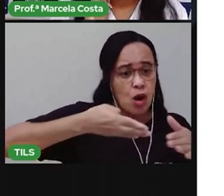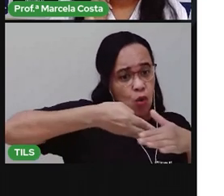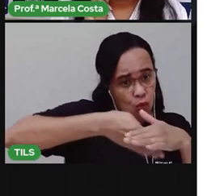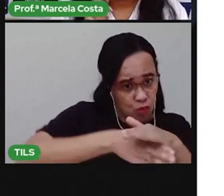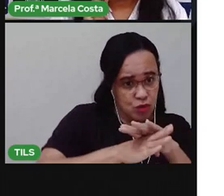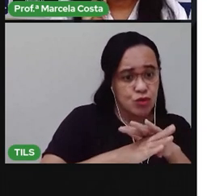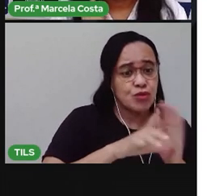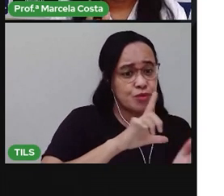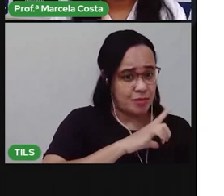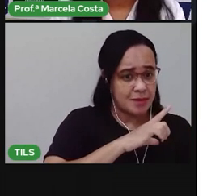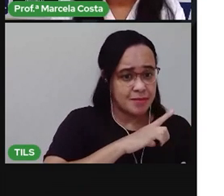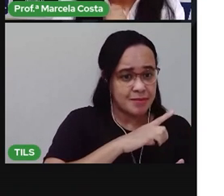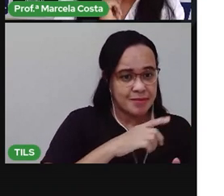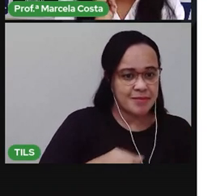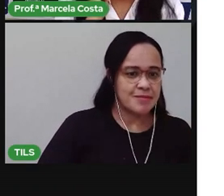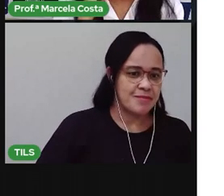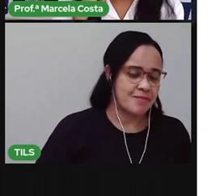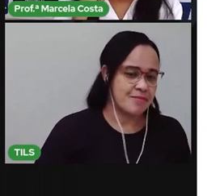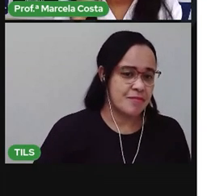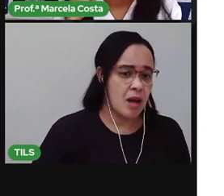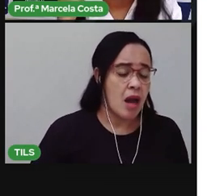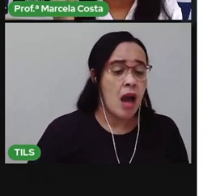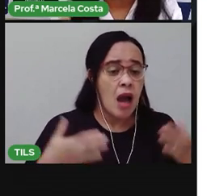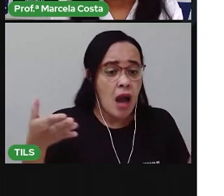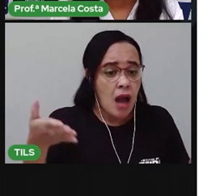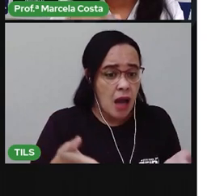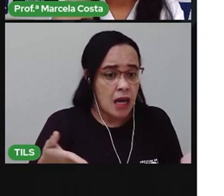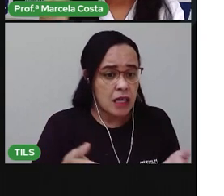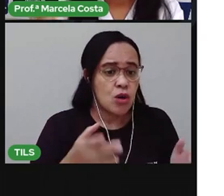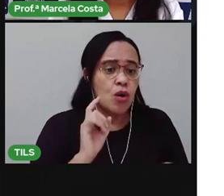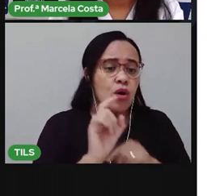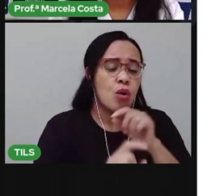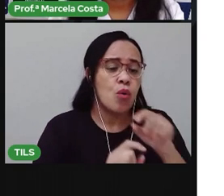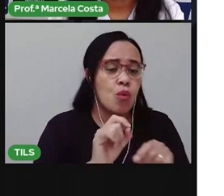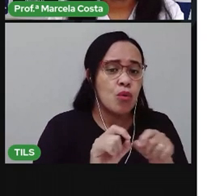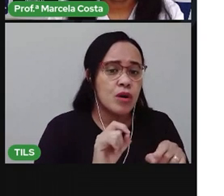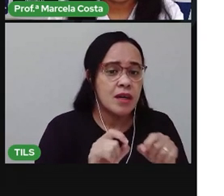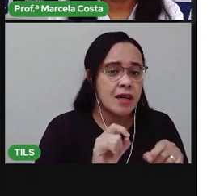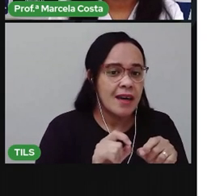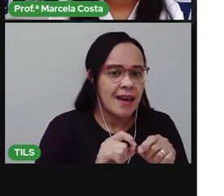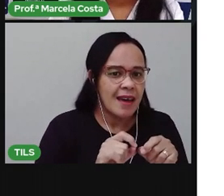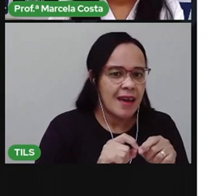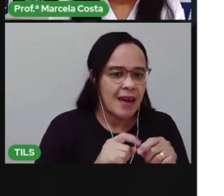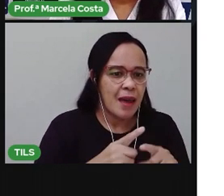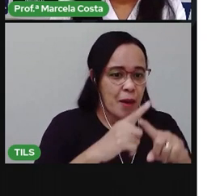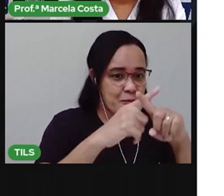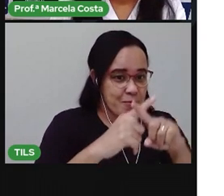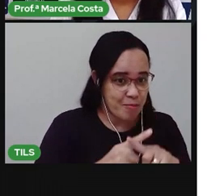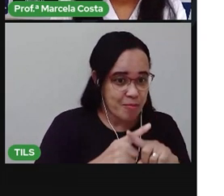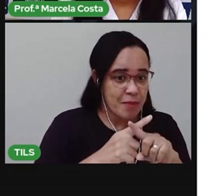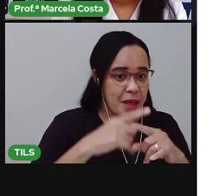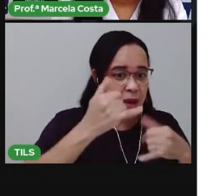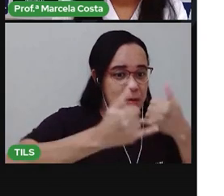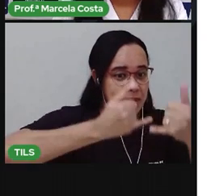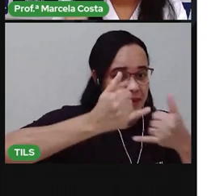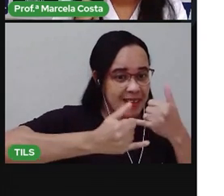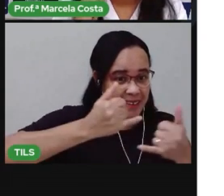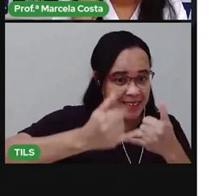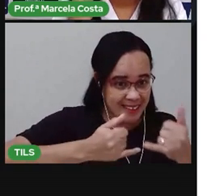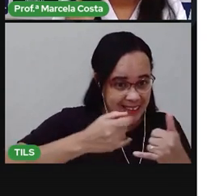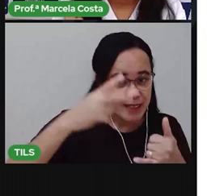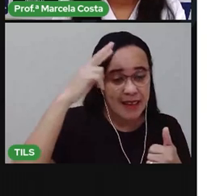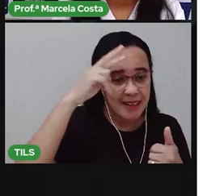gente vai para um desafio. Lembra que eu falei com vocês que nessas nossas aulas, em cada momento